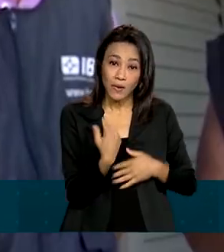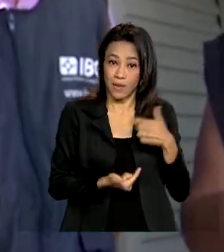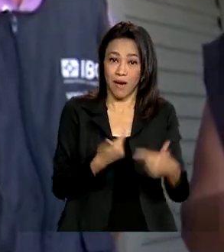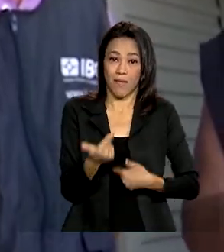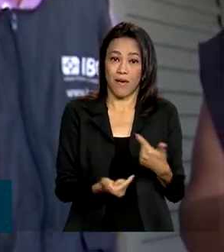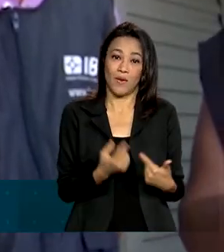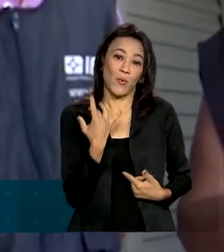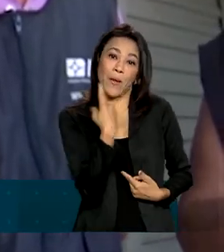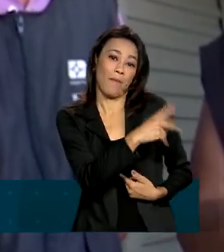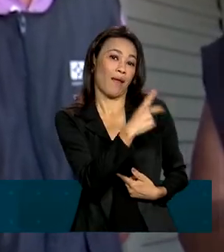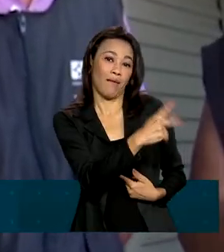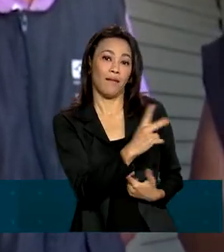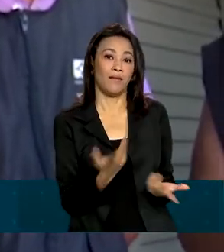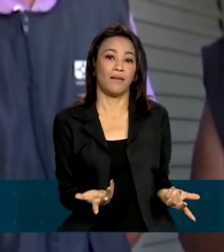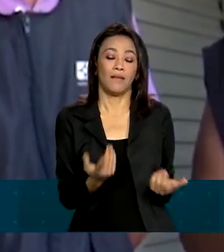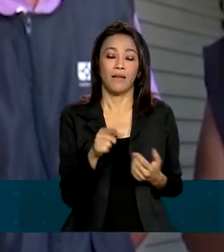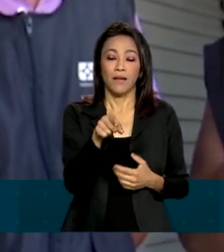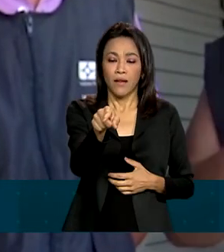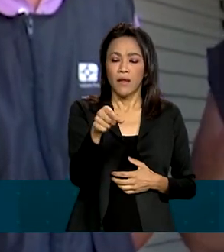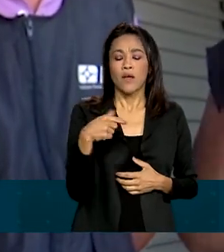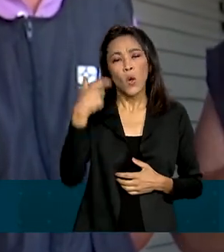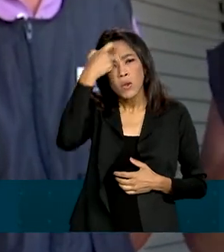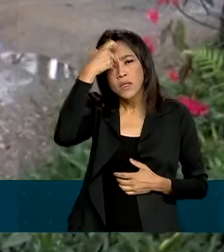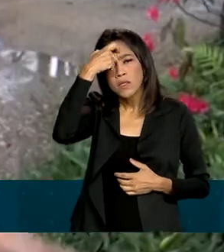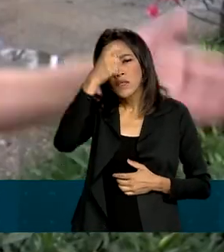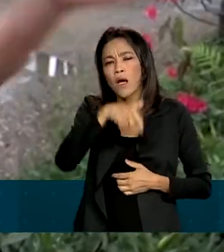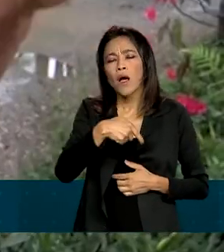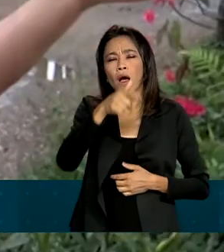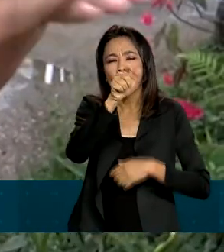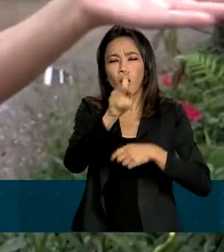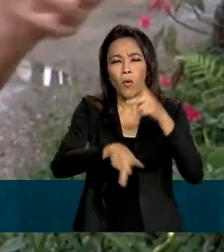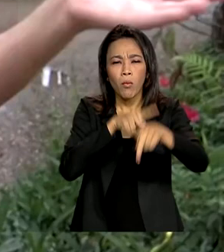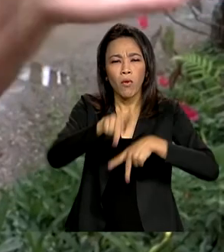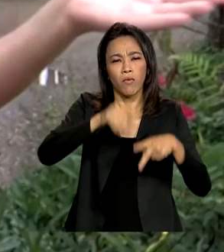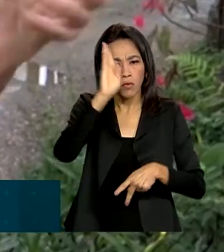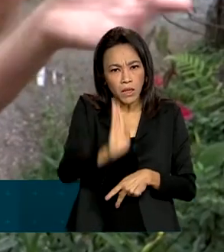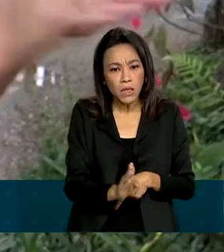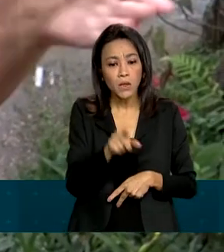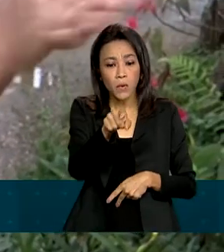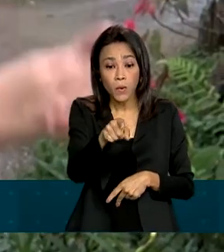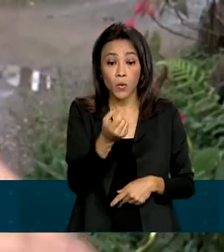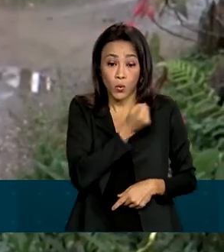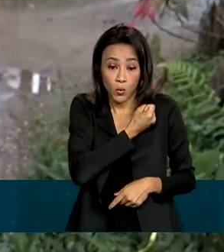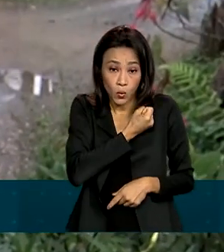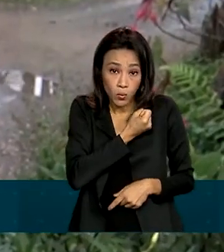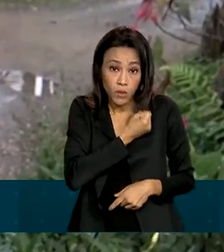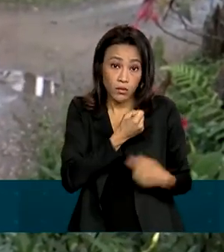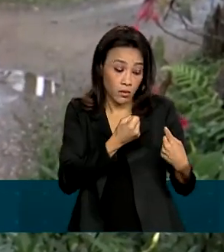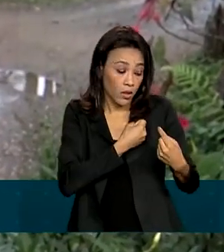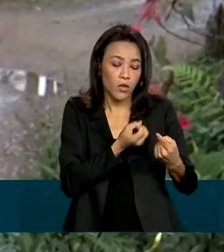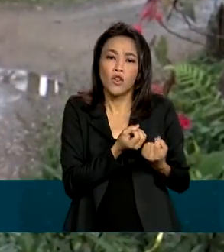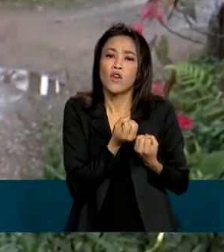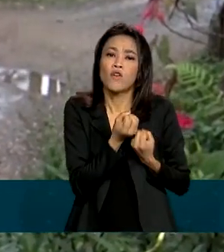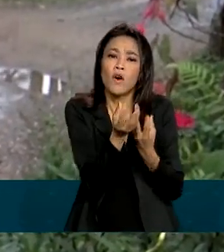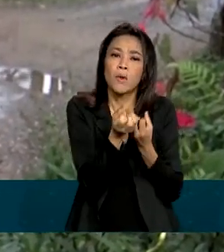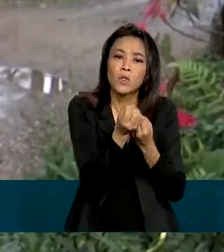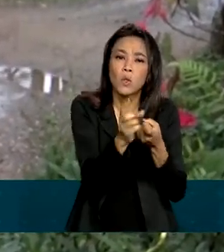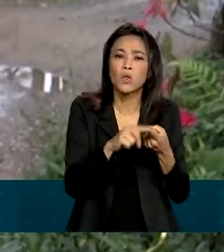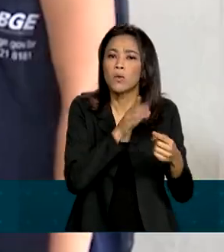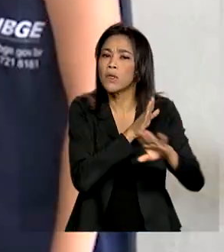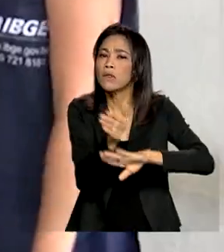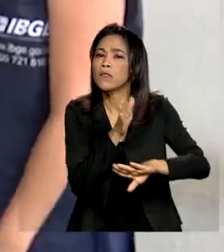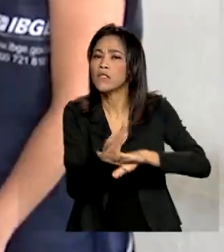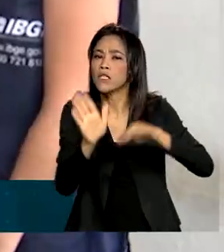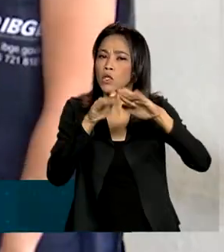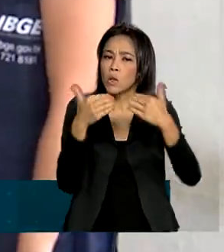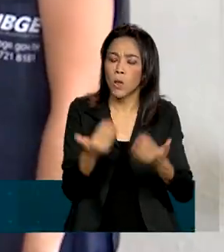né? Além de contabilizar a população brasileira, os números do Censo também fornecem informações sobre a frequência à escola,